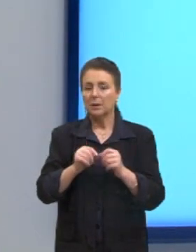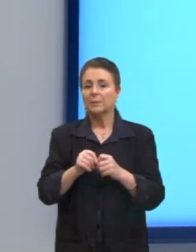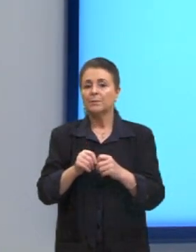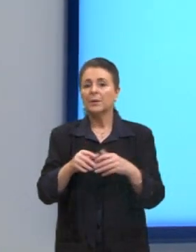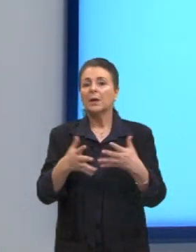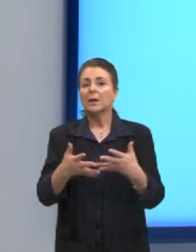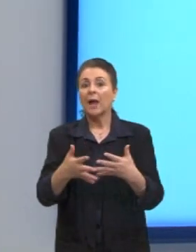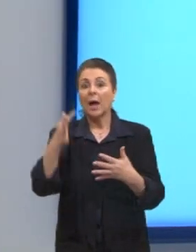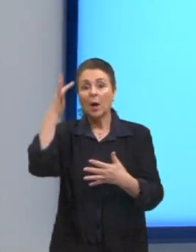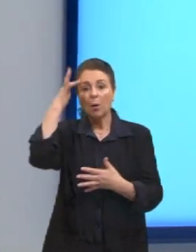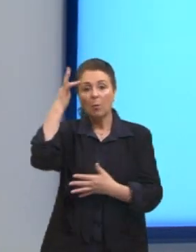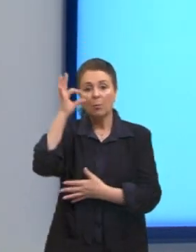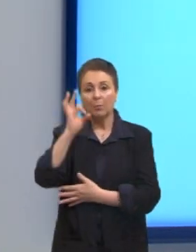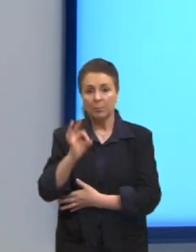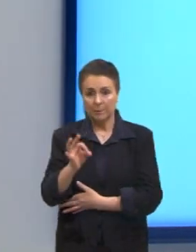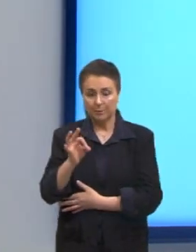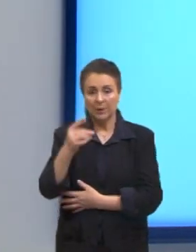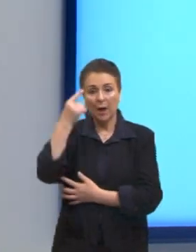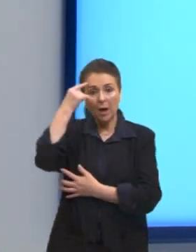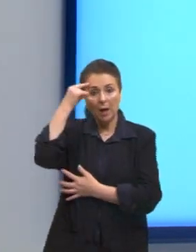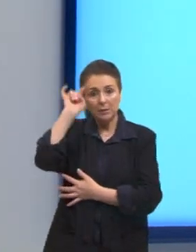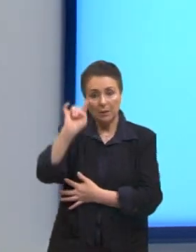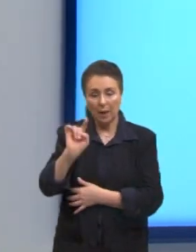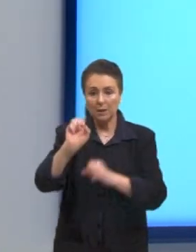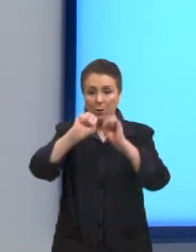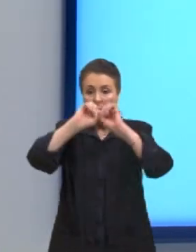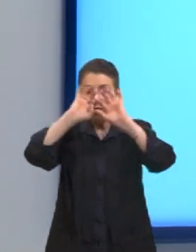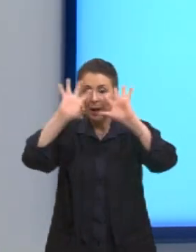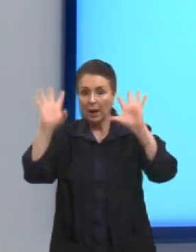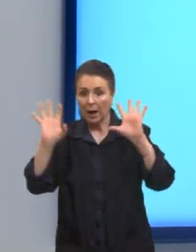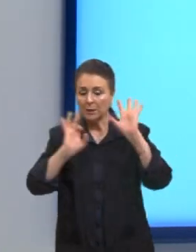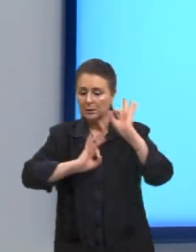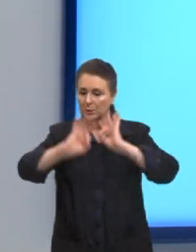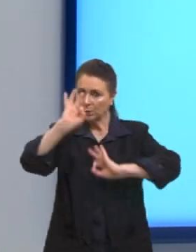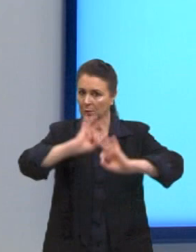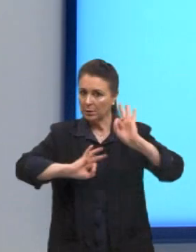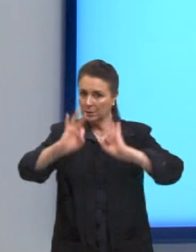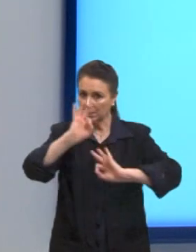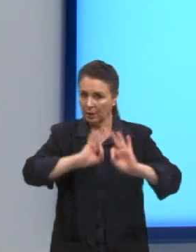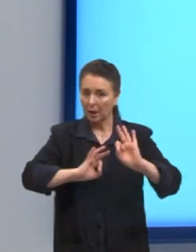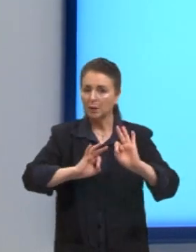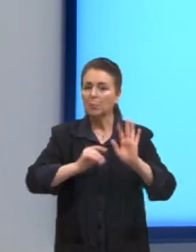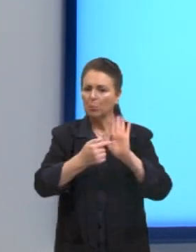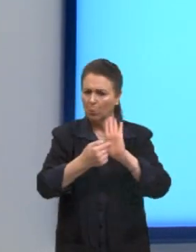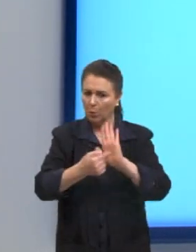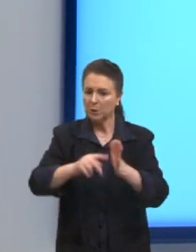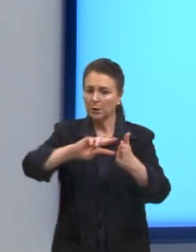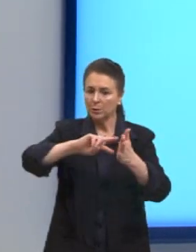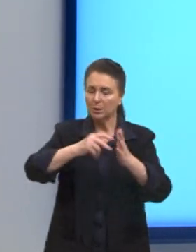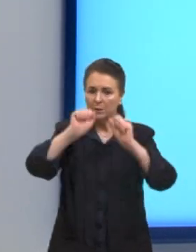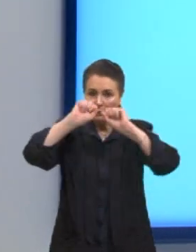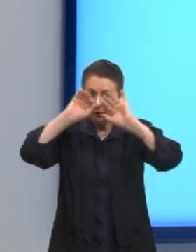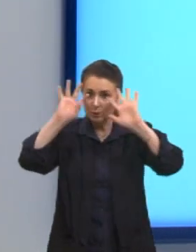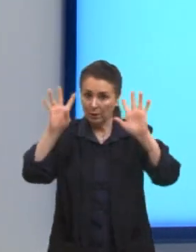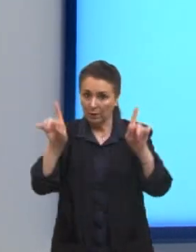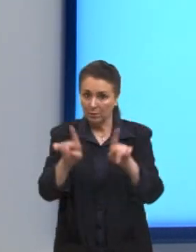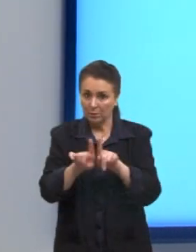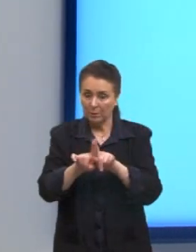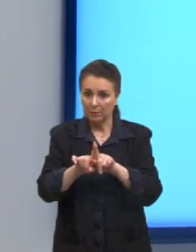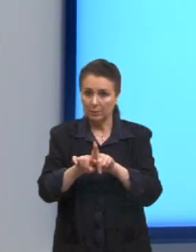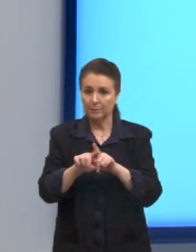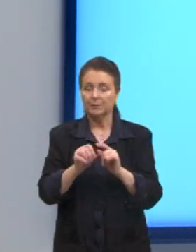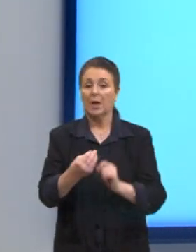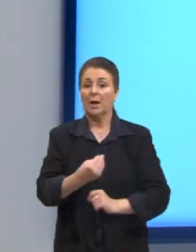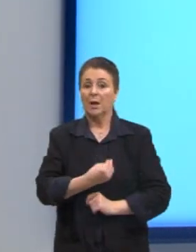compreensão, porque ela tem as ideias muito bem claras e bem dispostas em relação aos seus significados. E a gente começa lá. Em Vidas